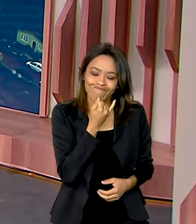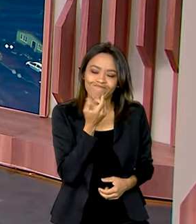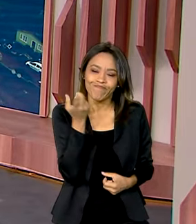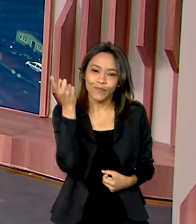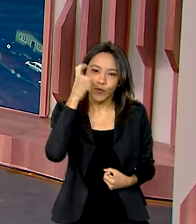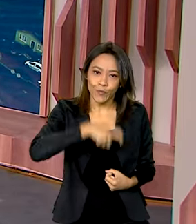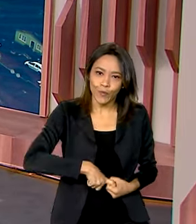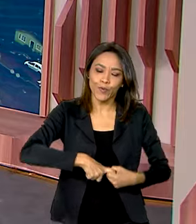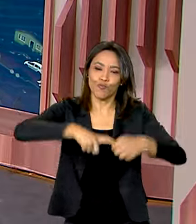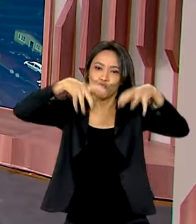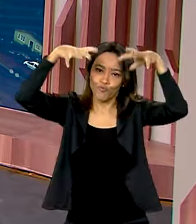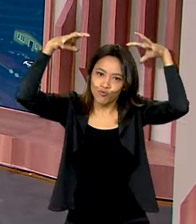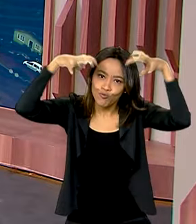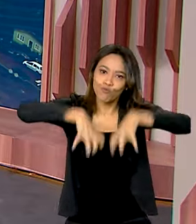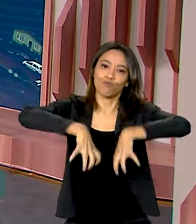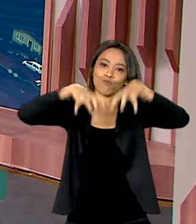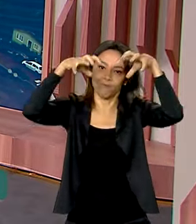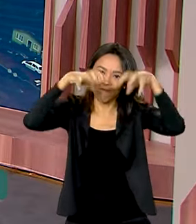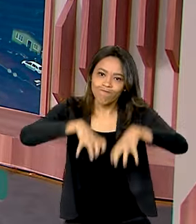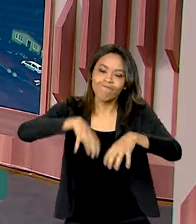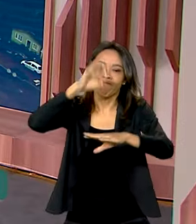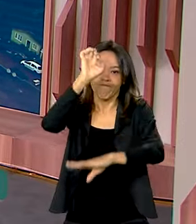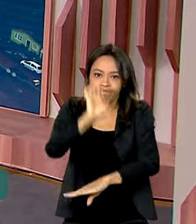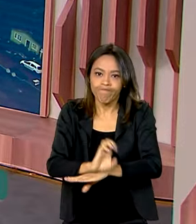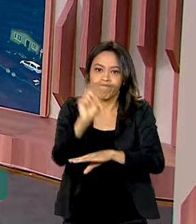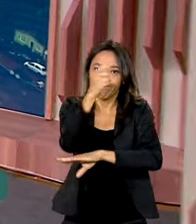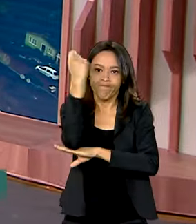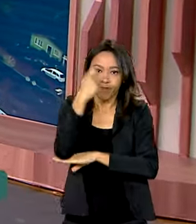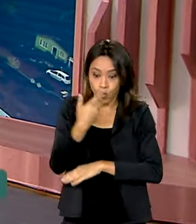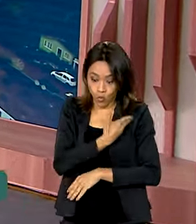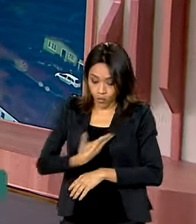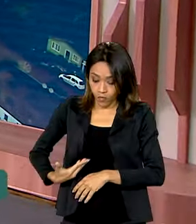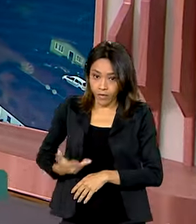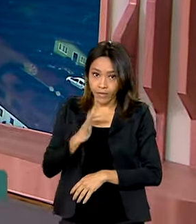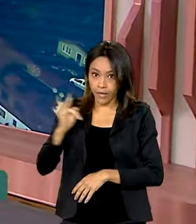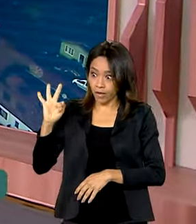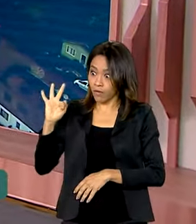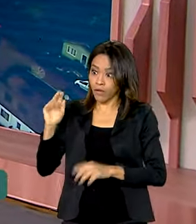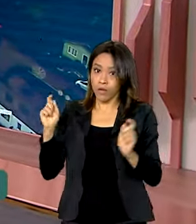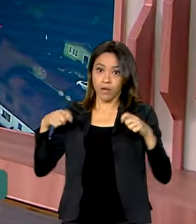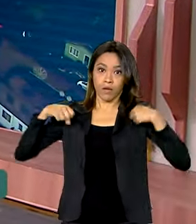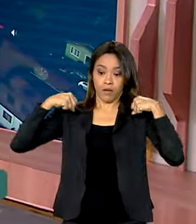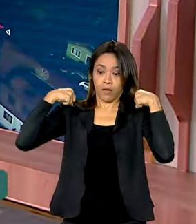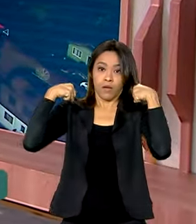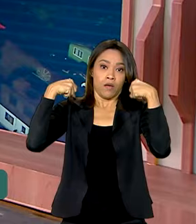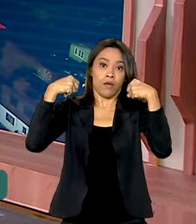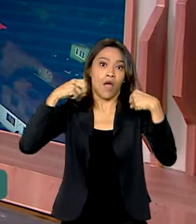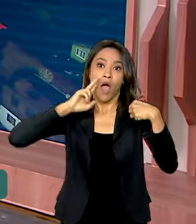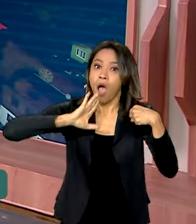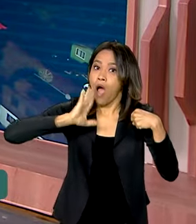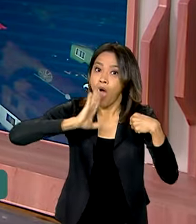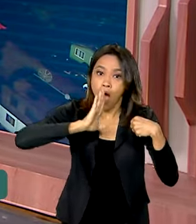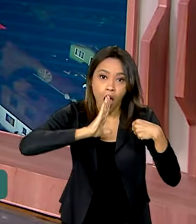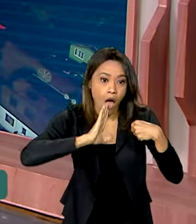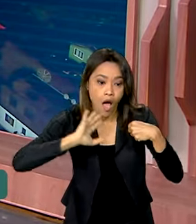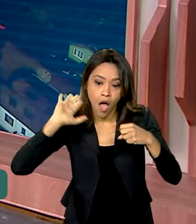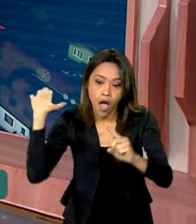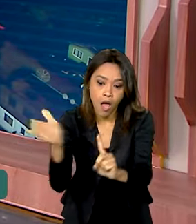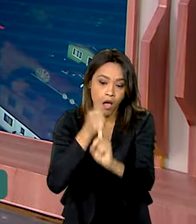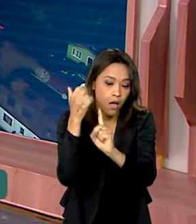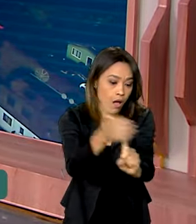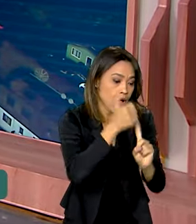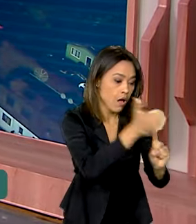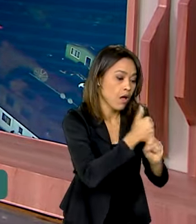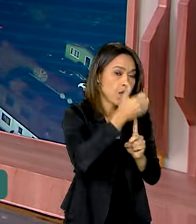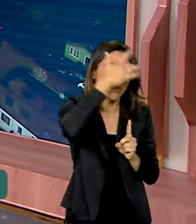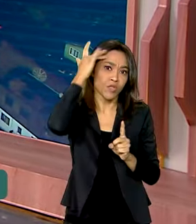a chuva no Rio Grande do Sul, o governo federal teve que agir rapidamente para resgatar pessoas de locais vulneráveis com